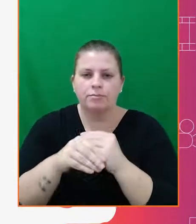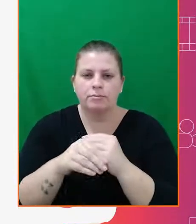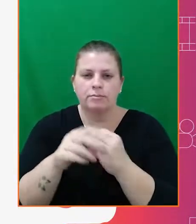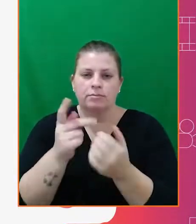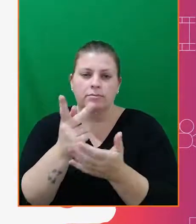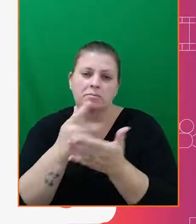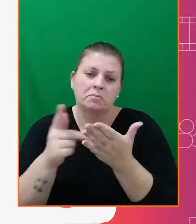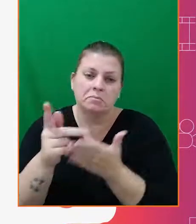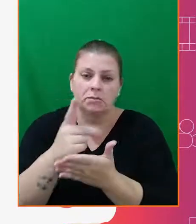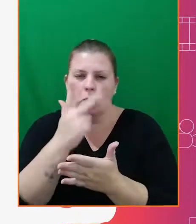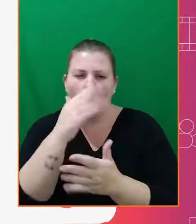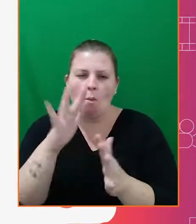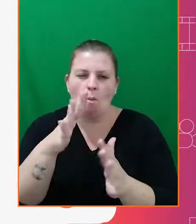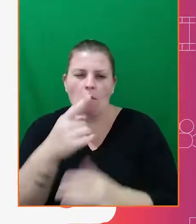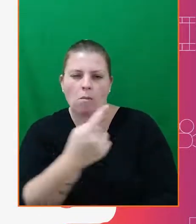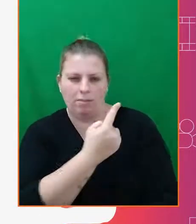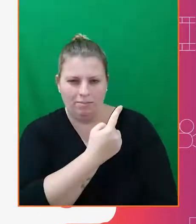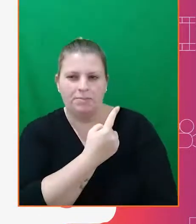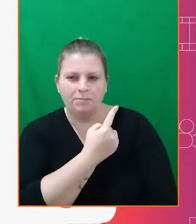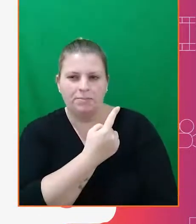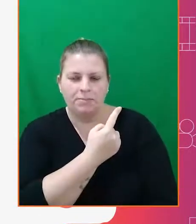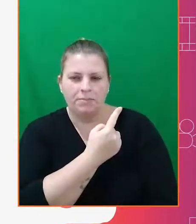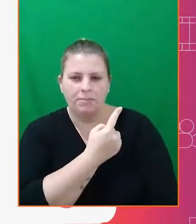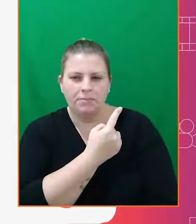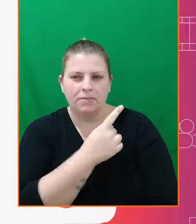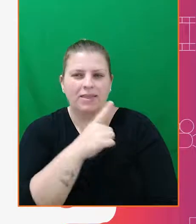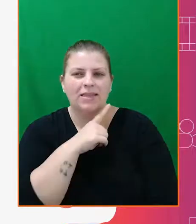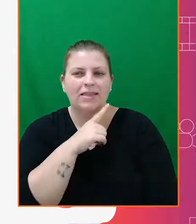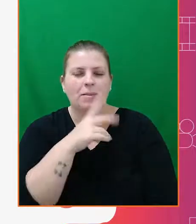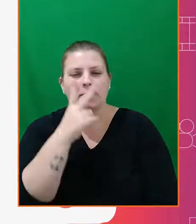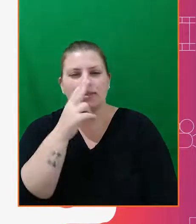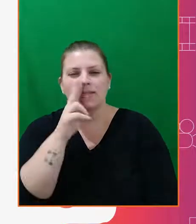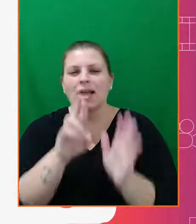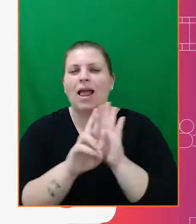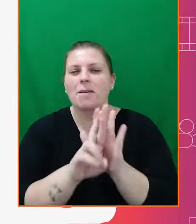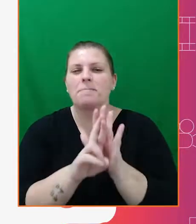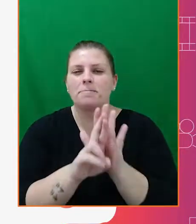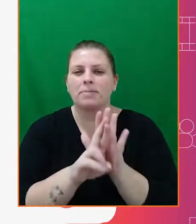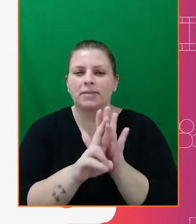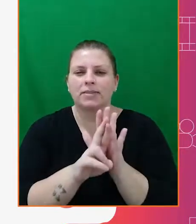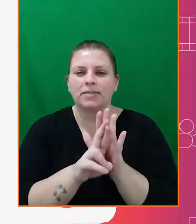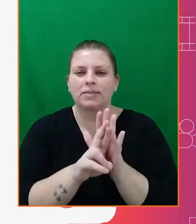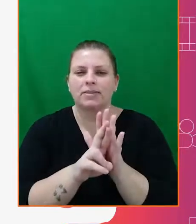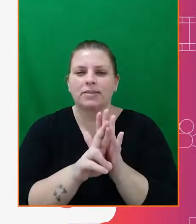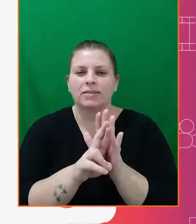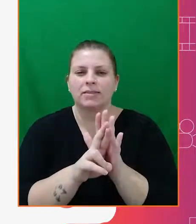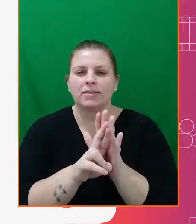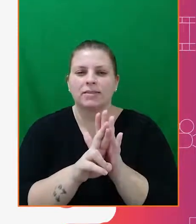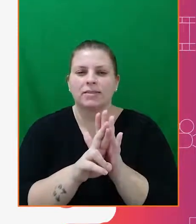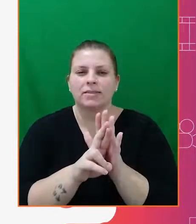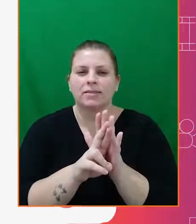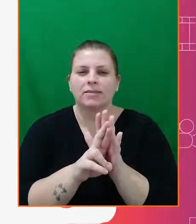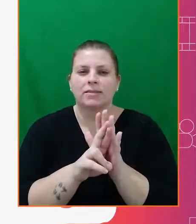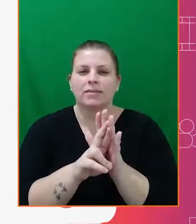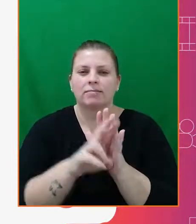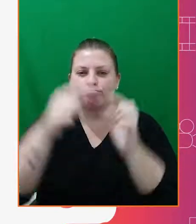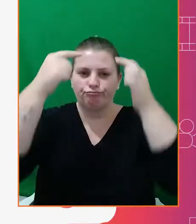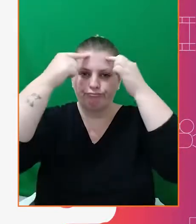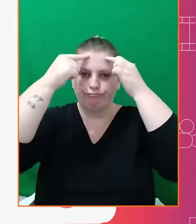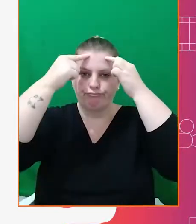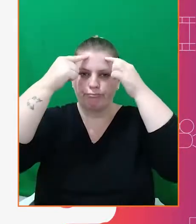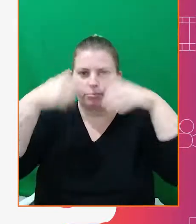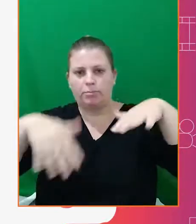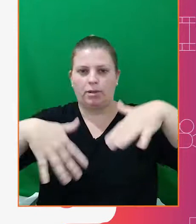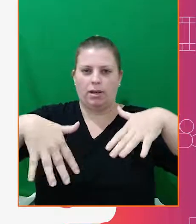Como nessa própria imagem, onde vemos a representação de um bonequinho palito como jogador de